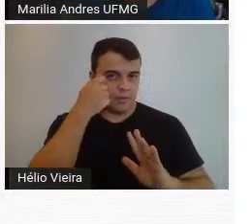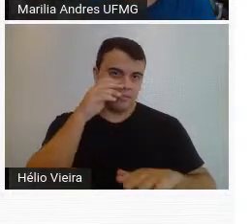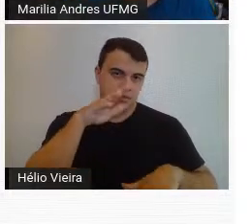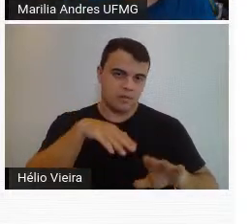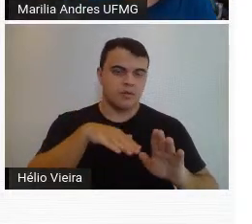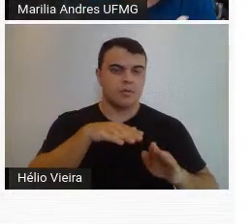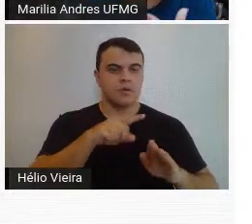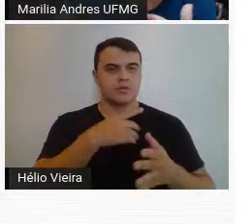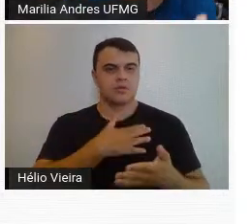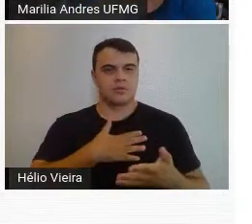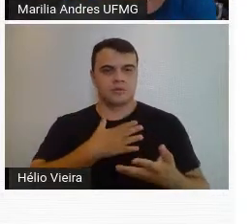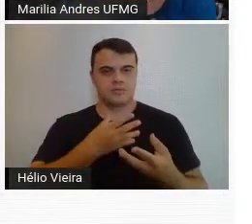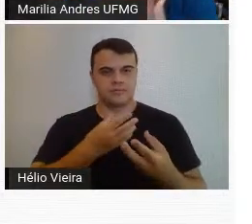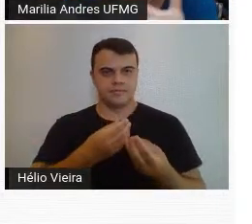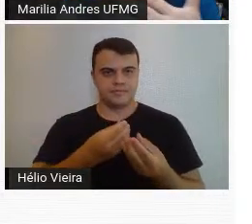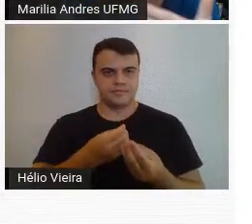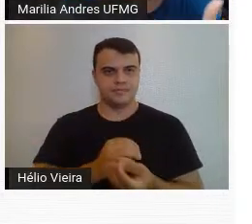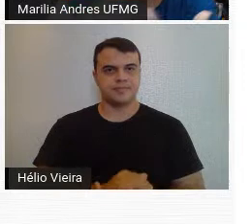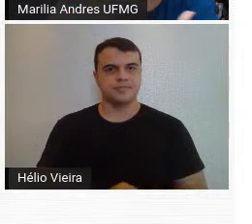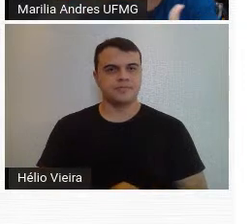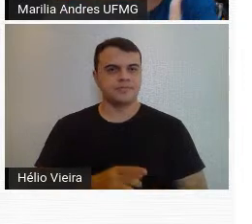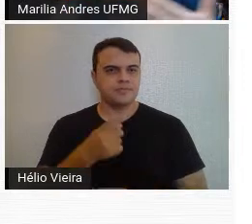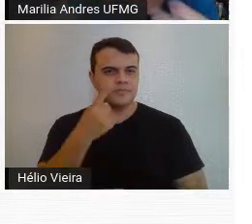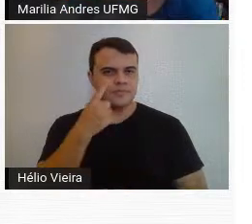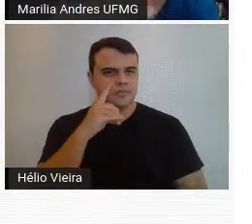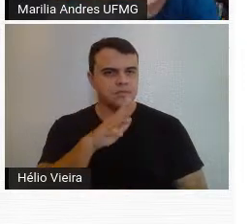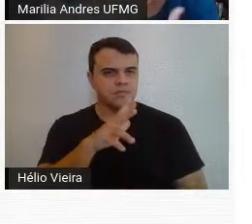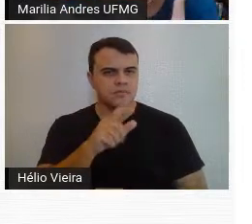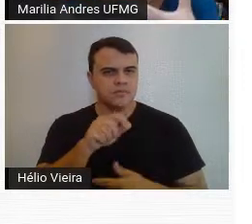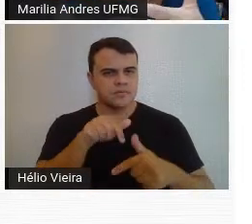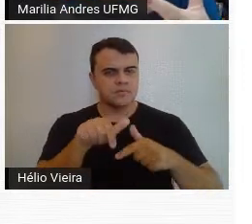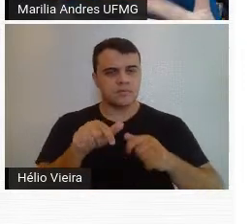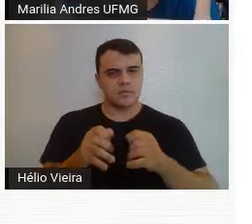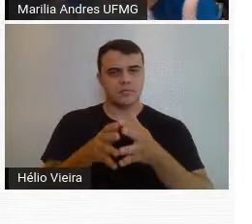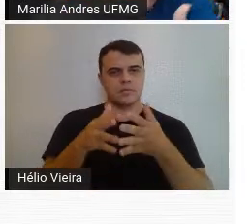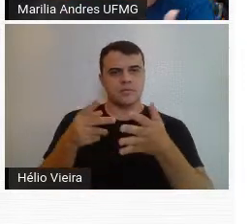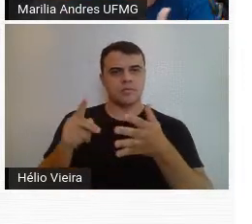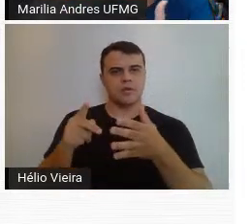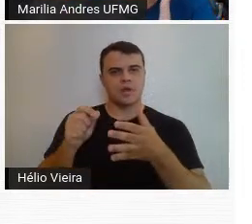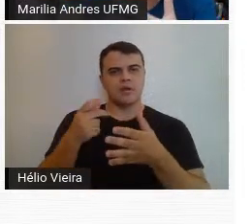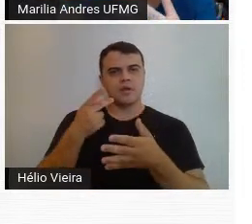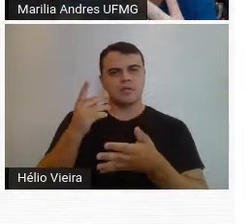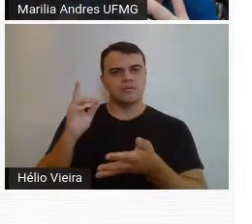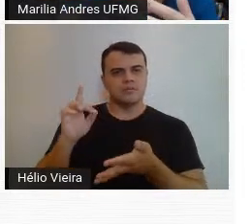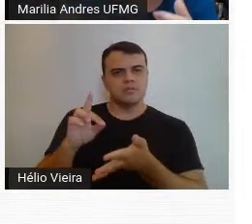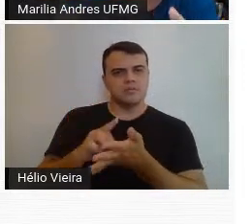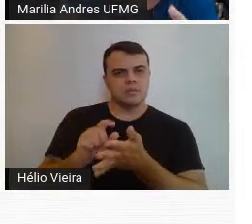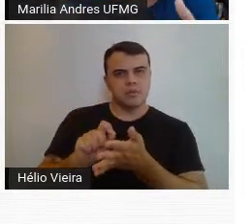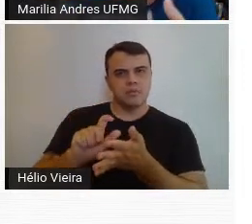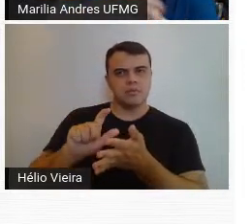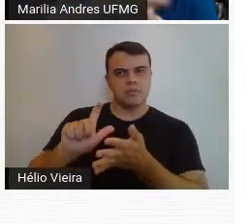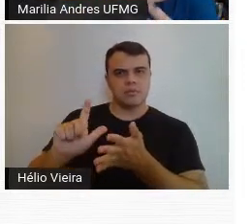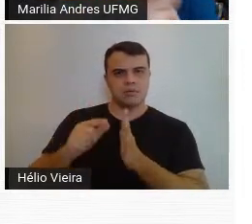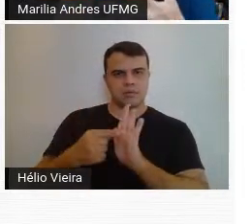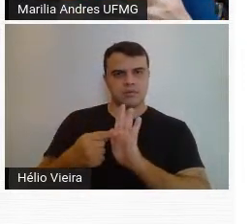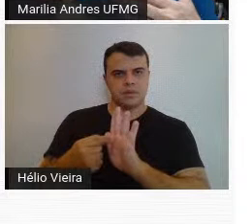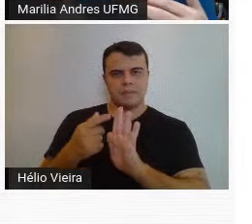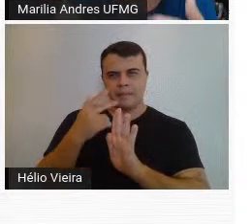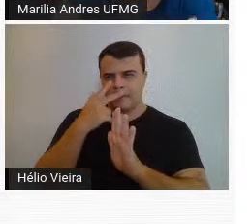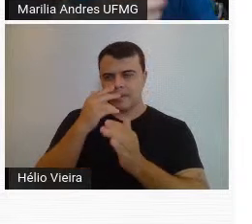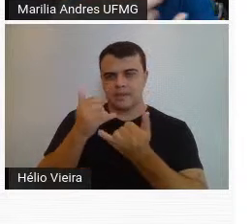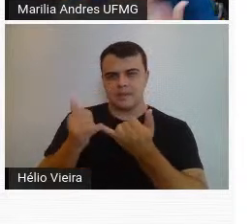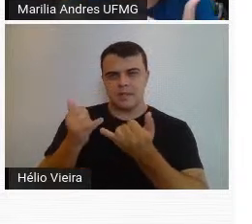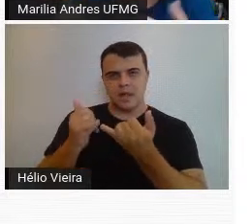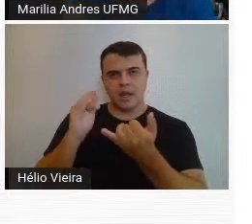que ele gostava muito. E aí a gente vê todo esse trabalho maravilhoso do Guignard de transparência, que parece, lembra